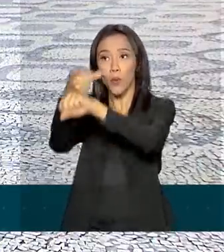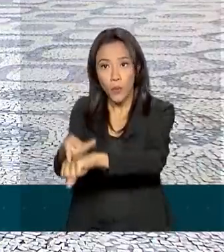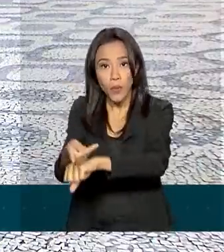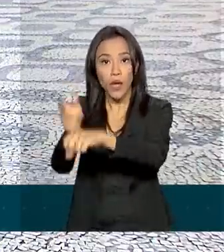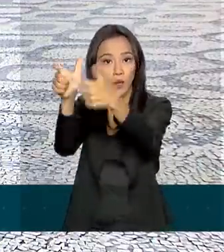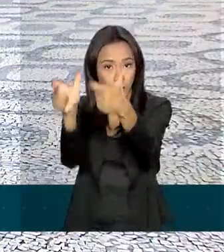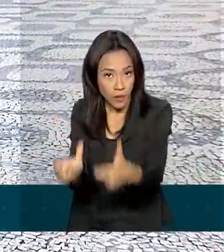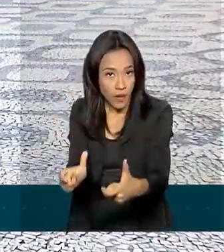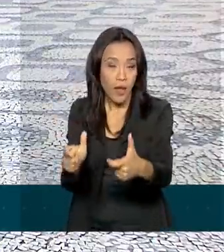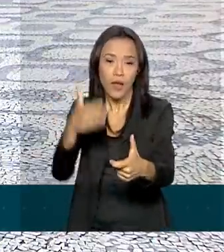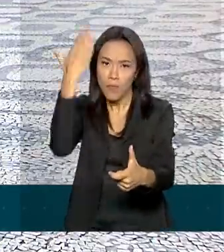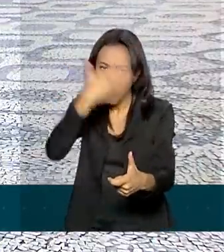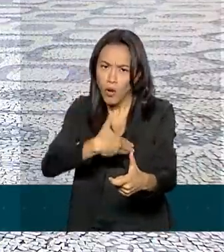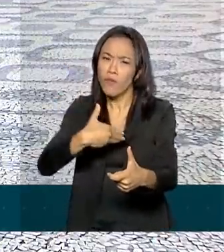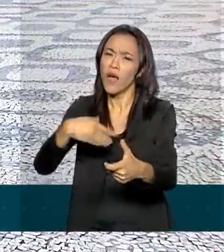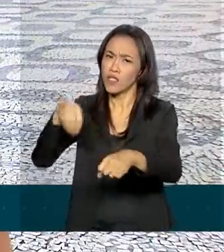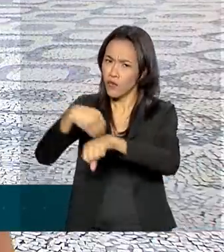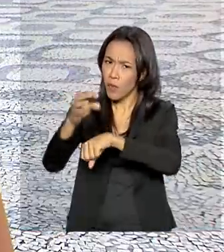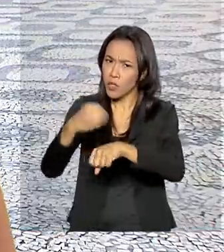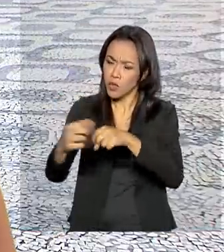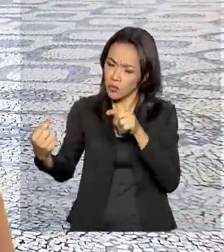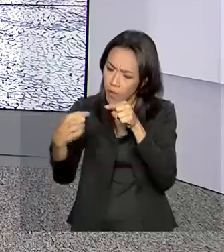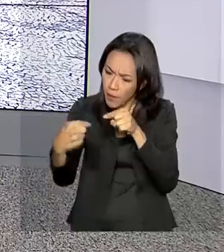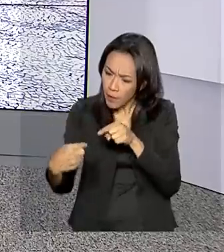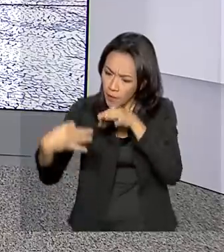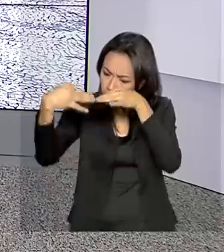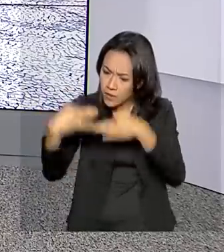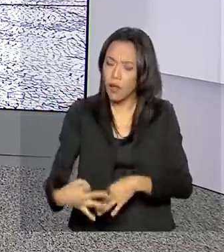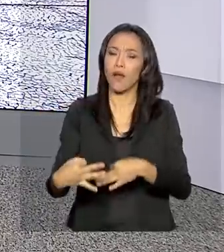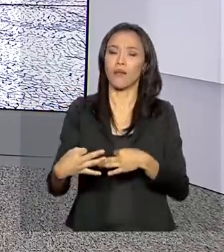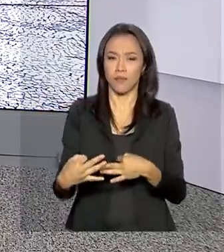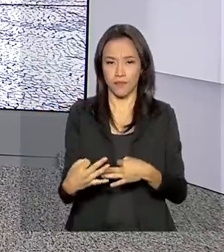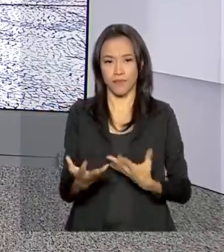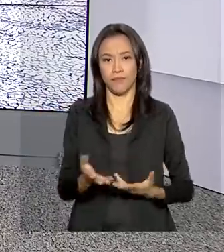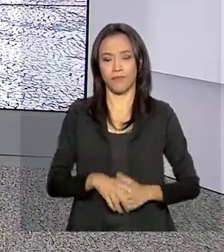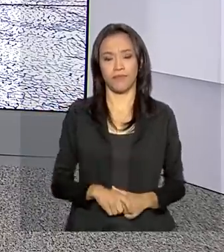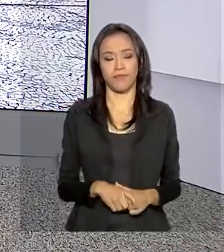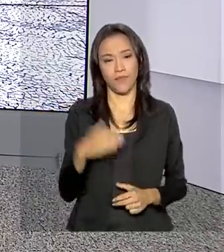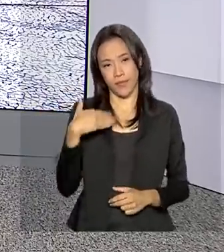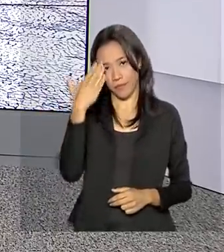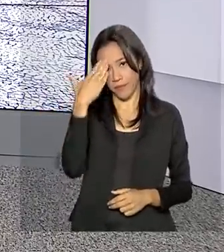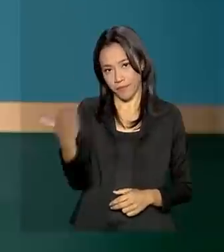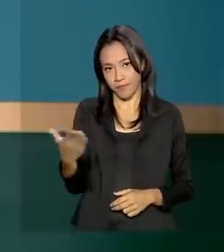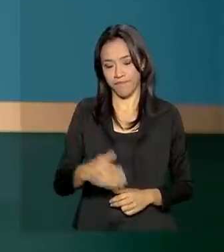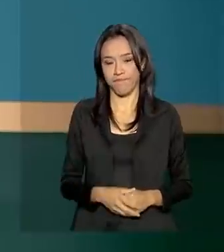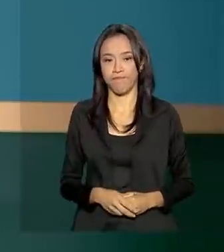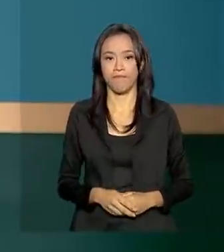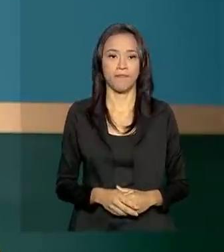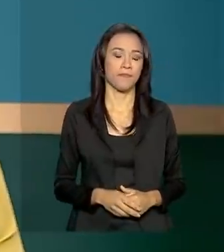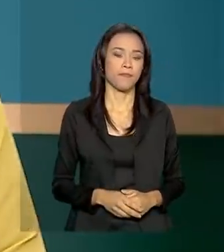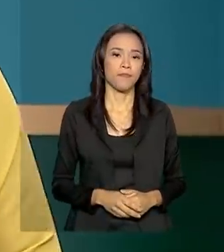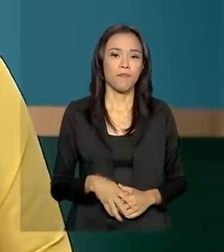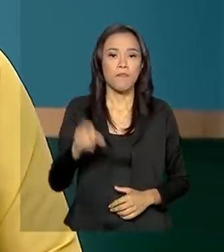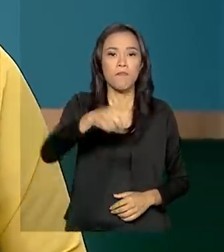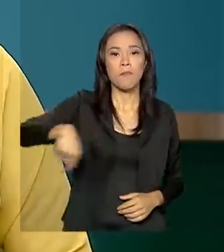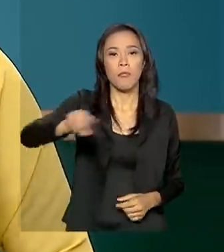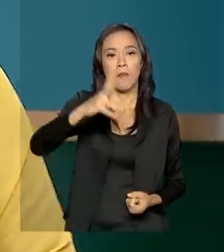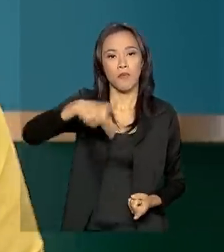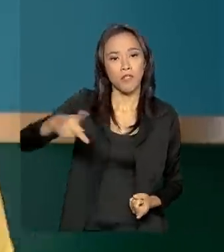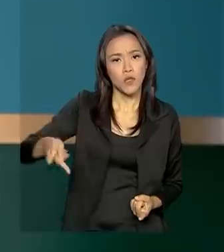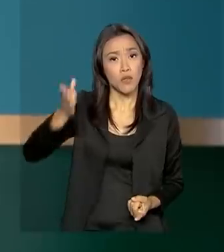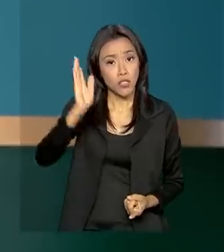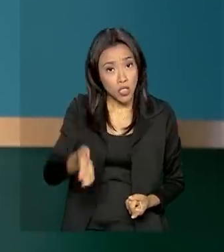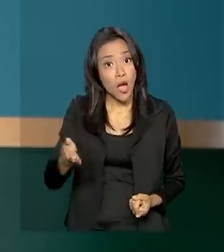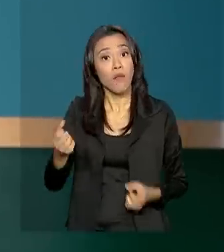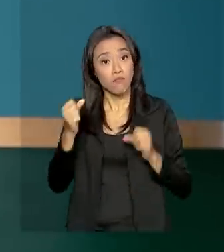todas as informações prestadas. Voltamos com você, Mara. Obrigada, Priscila. Professores já podem